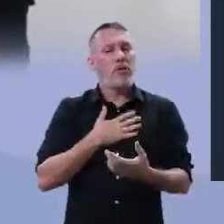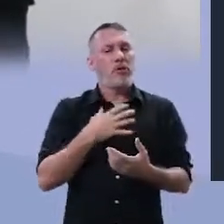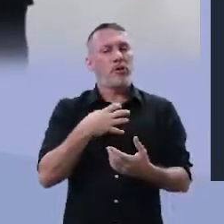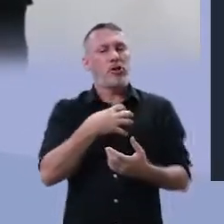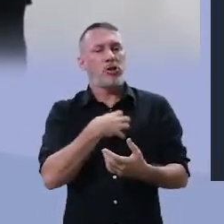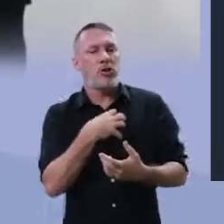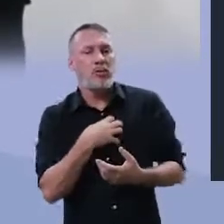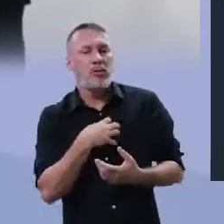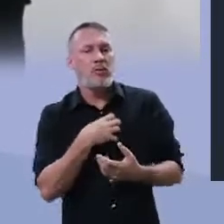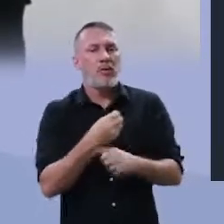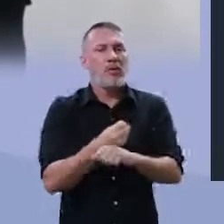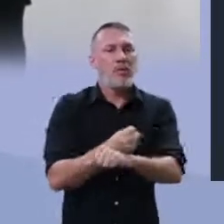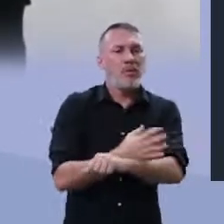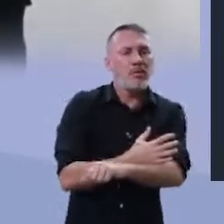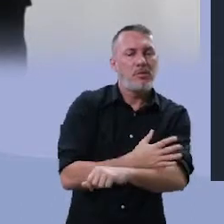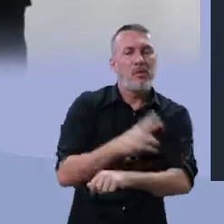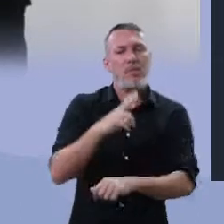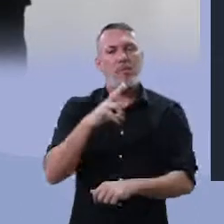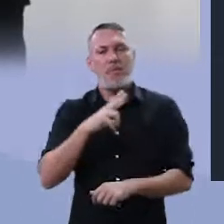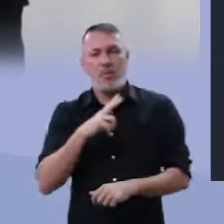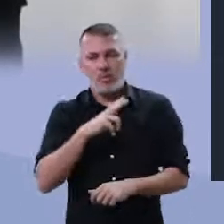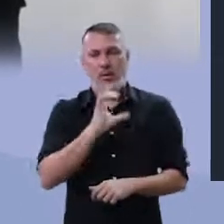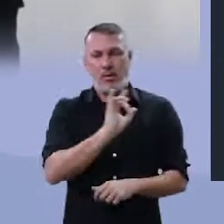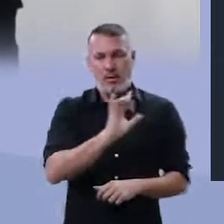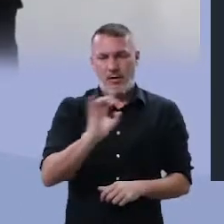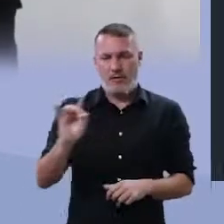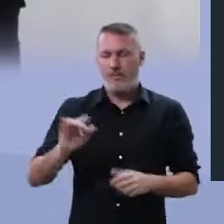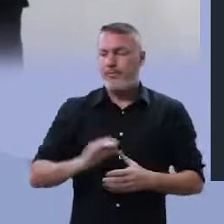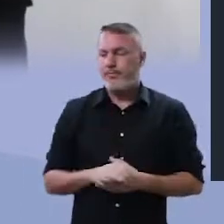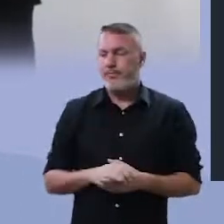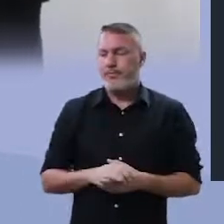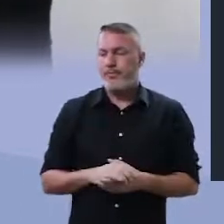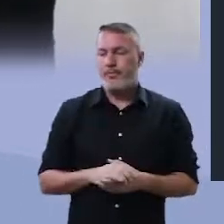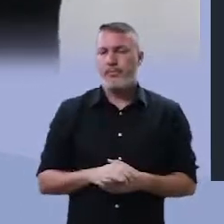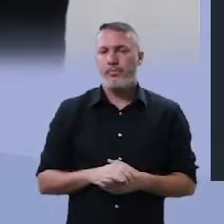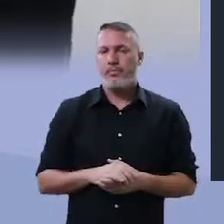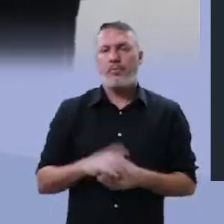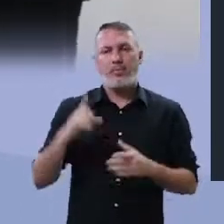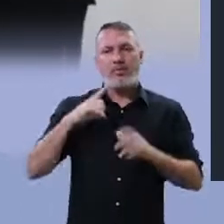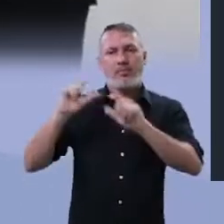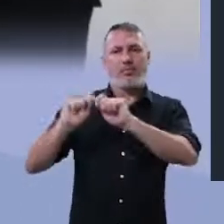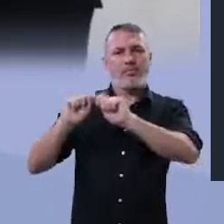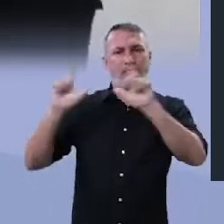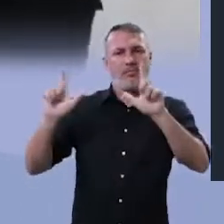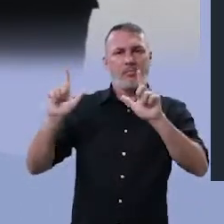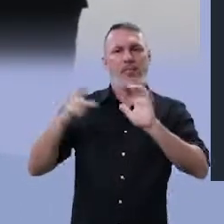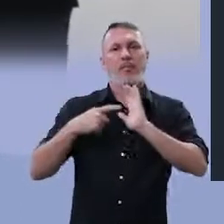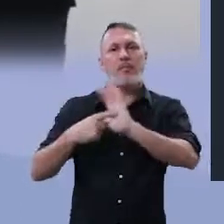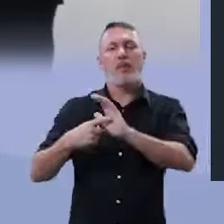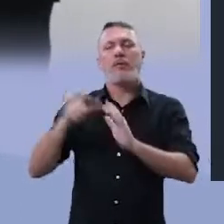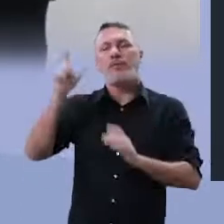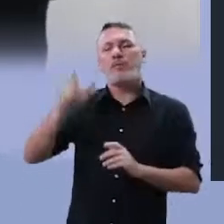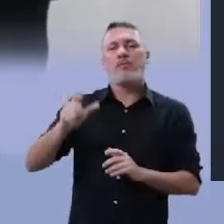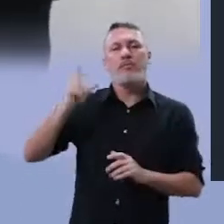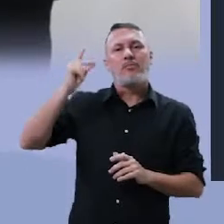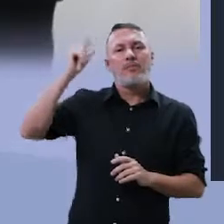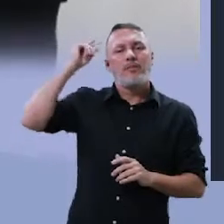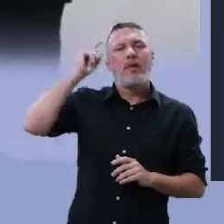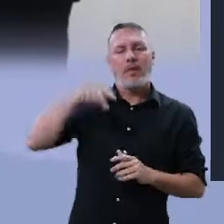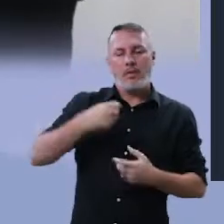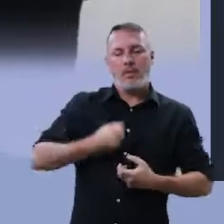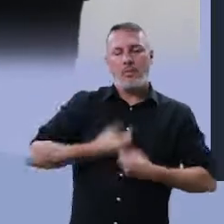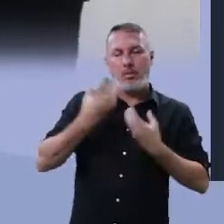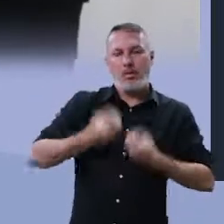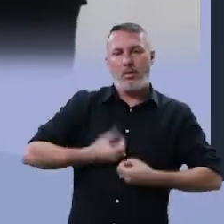e as minhas pessoalidades. Observe lá o poema que eu escolhi do Décio Pignatari.